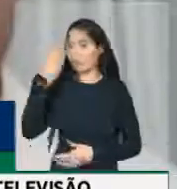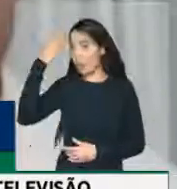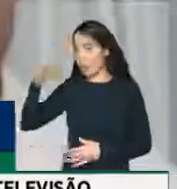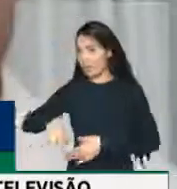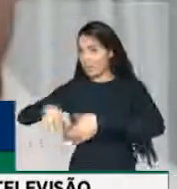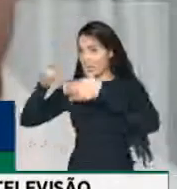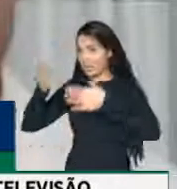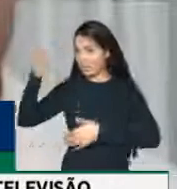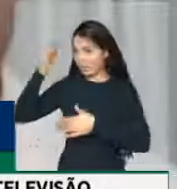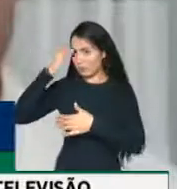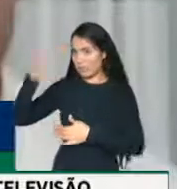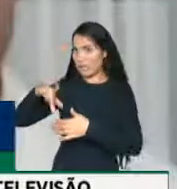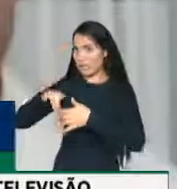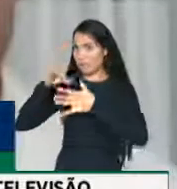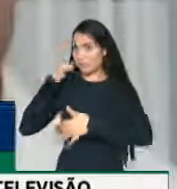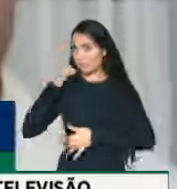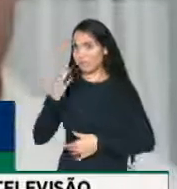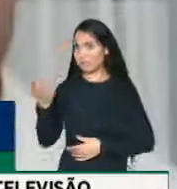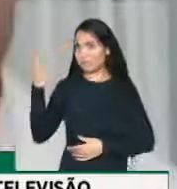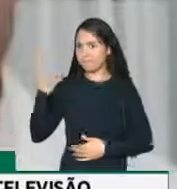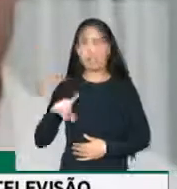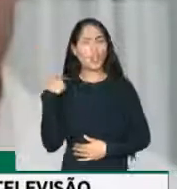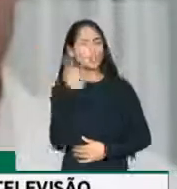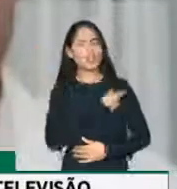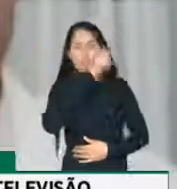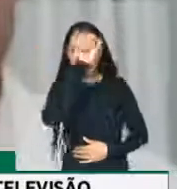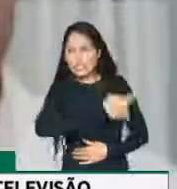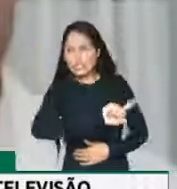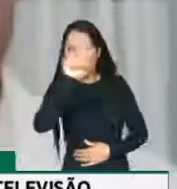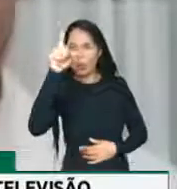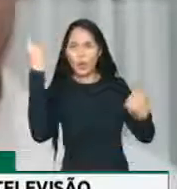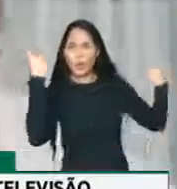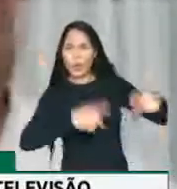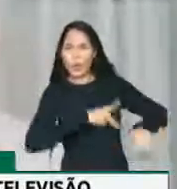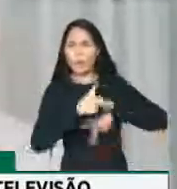podemos dizer sim a esse projeto contra o povo brasileiro. Obrigado.